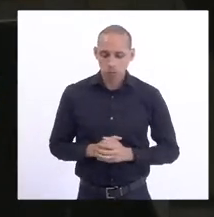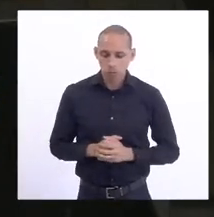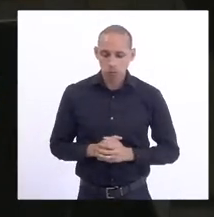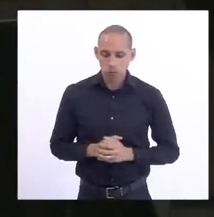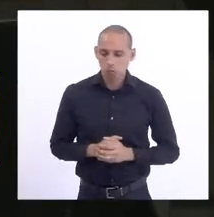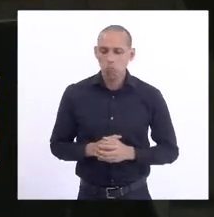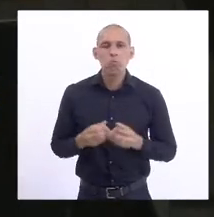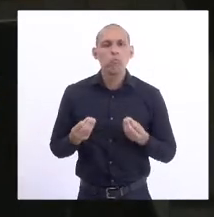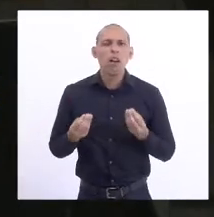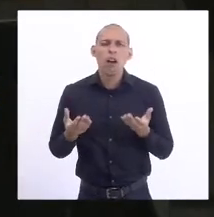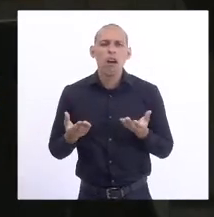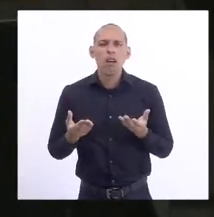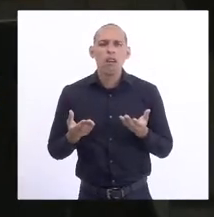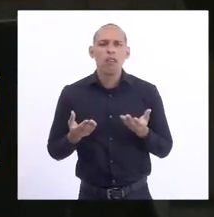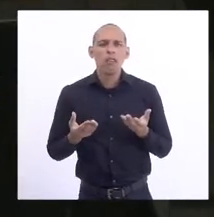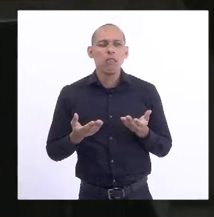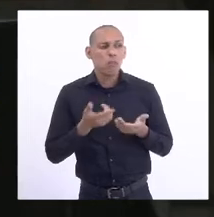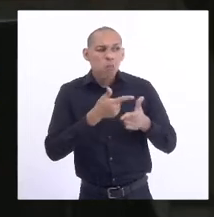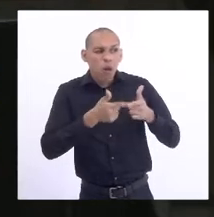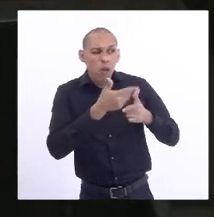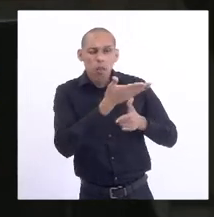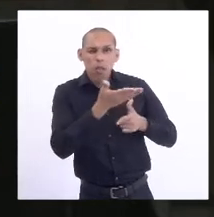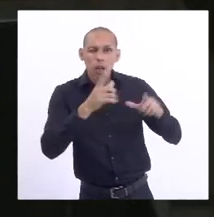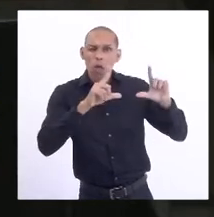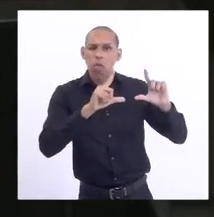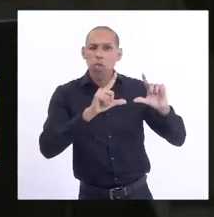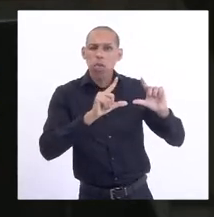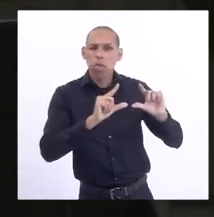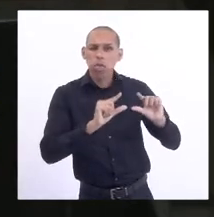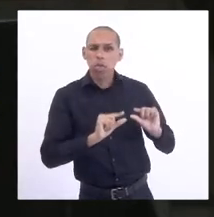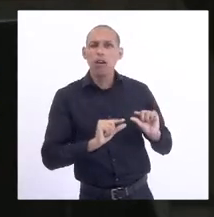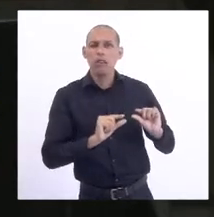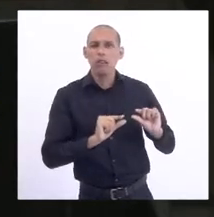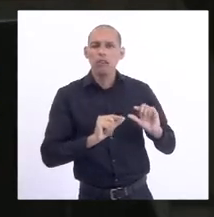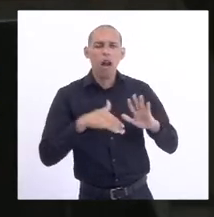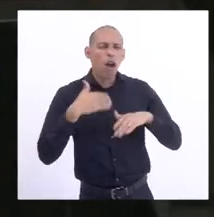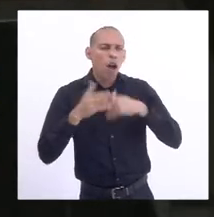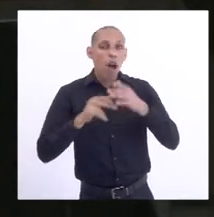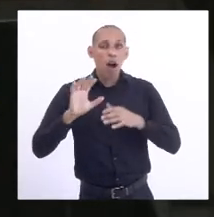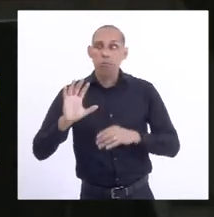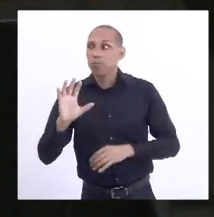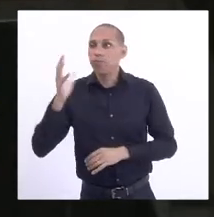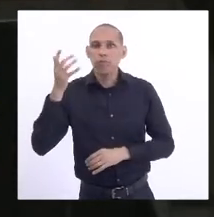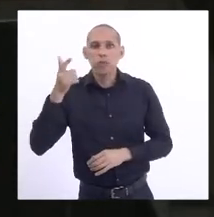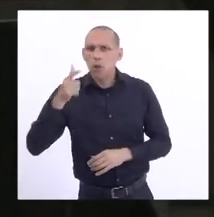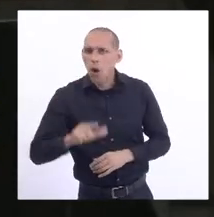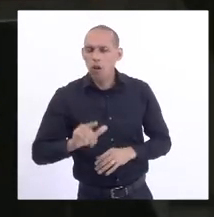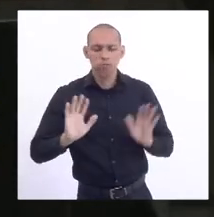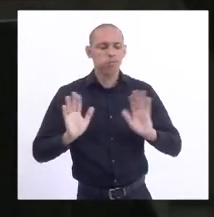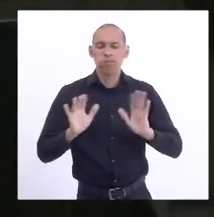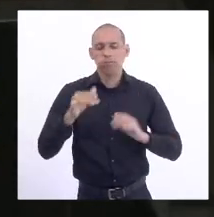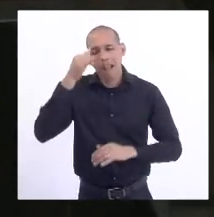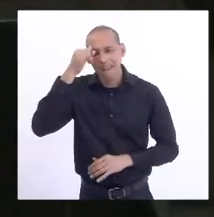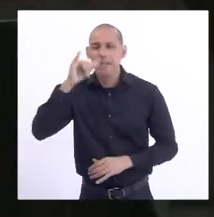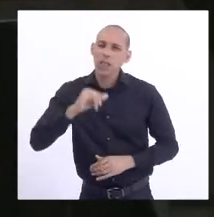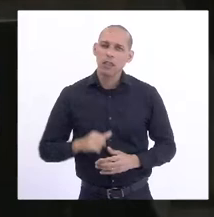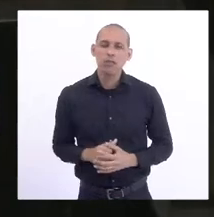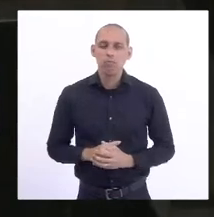para mitigar para que problemas desses não venham a ocorrer um pouco mais à frente,